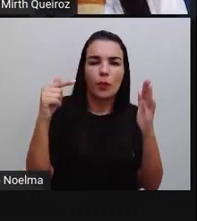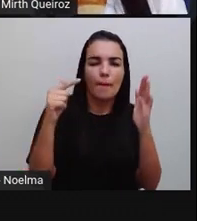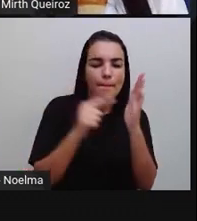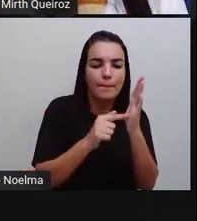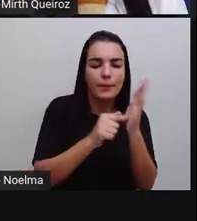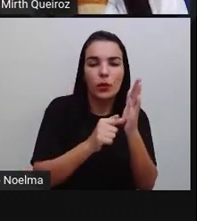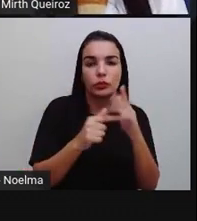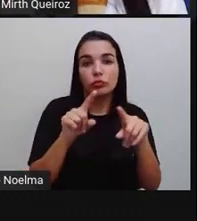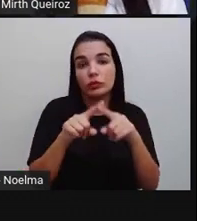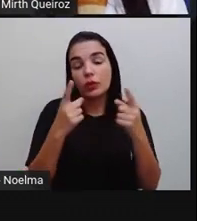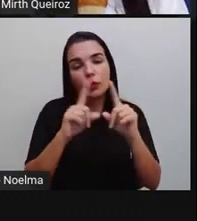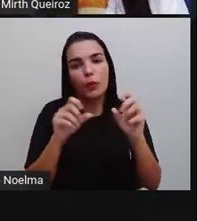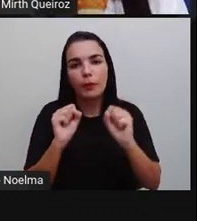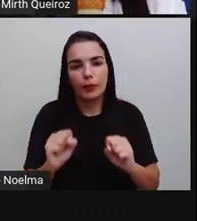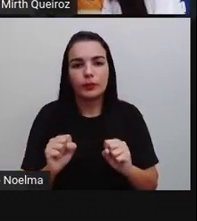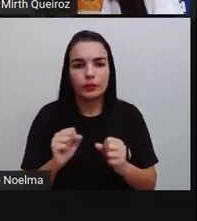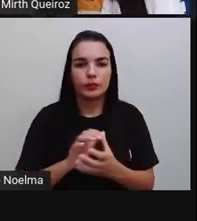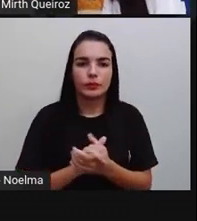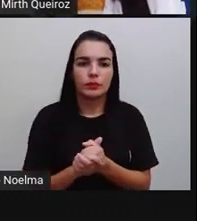não pode se cruzar, certo?